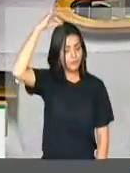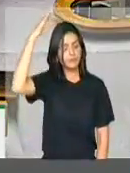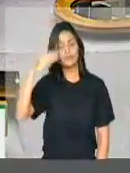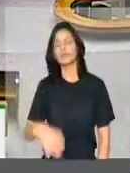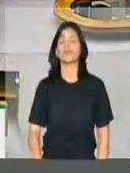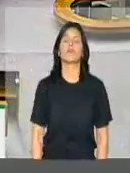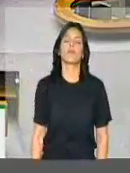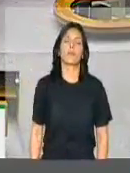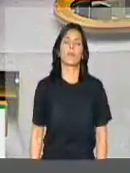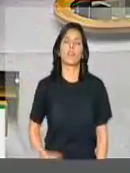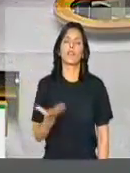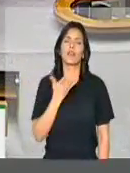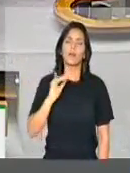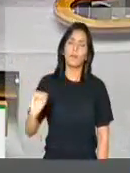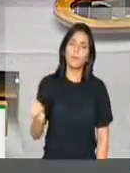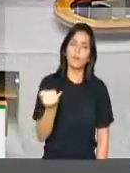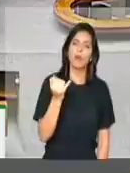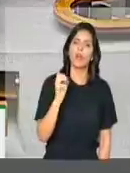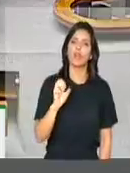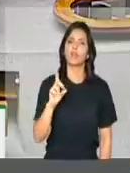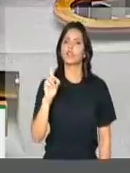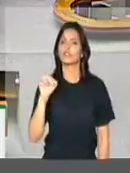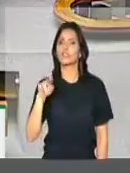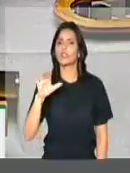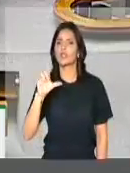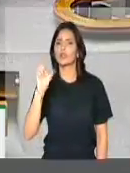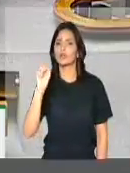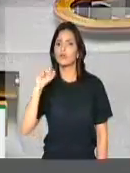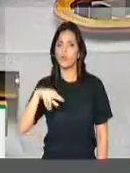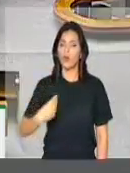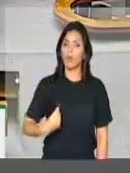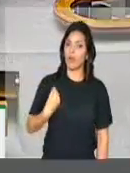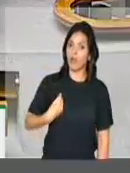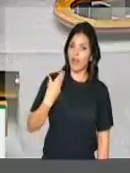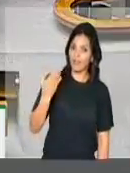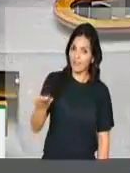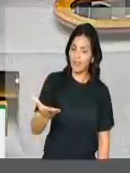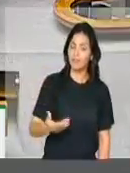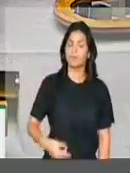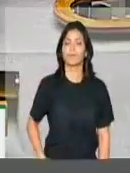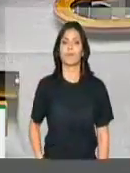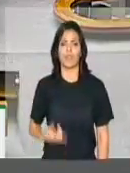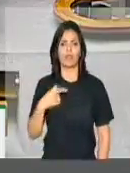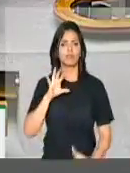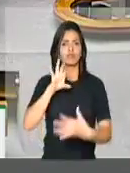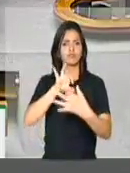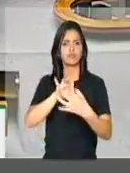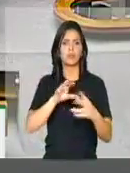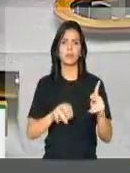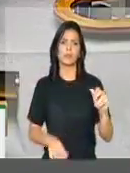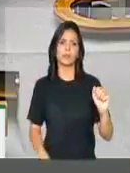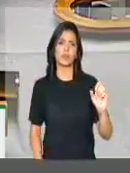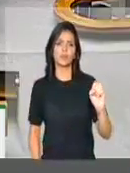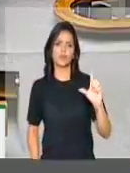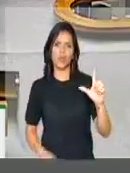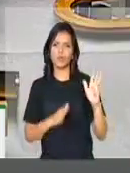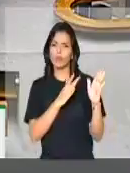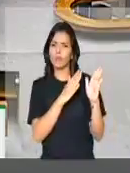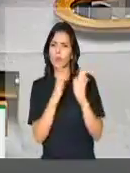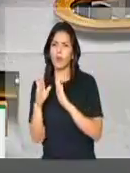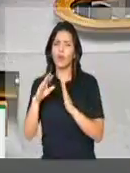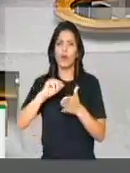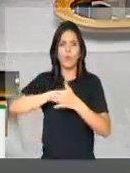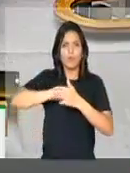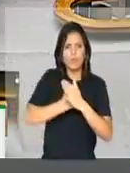atenção, aproveitar que o deputado Edmilson Rodrigues se encontra aqui ainda, realmente o PSOL está fazendo um processo de obstrução,